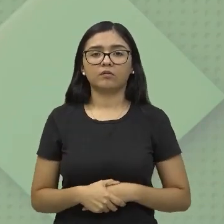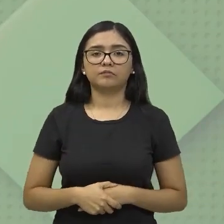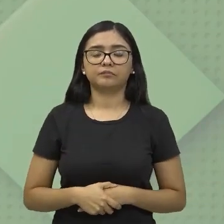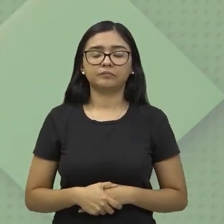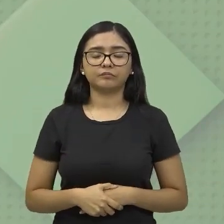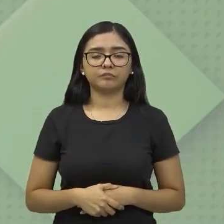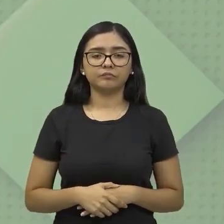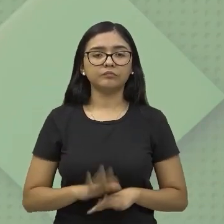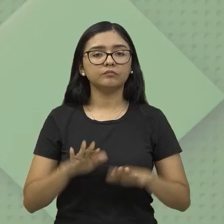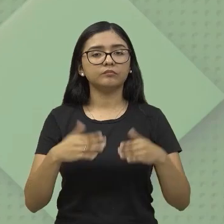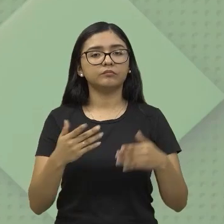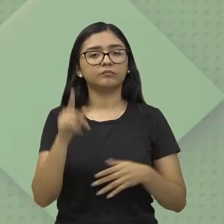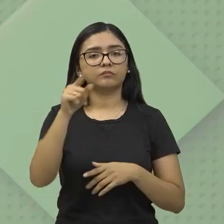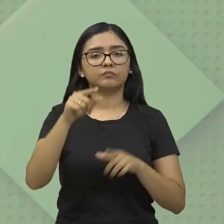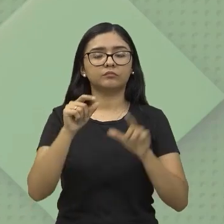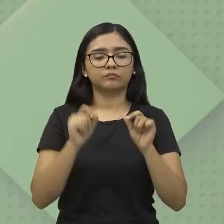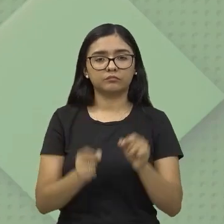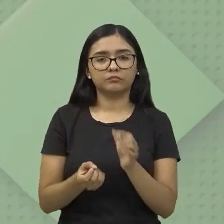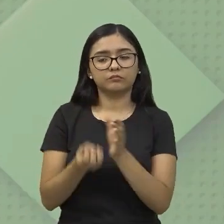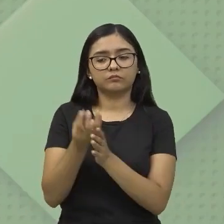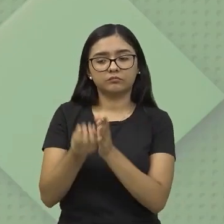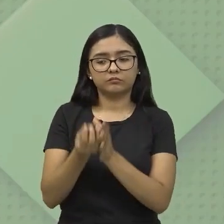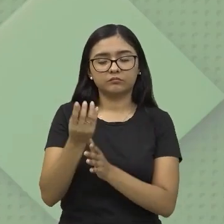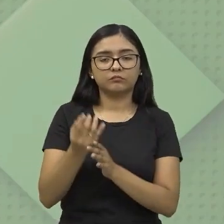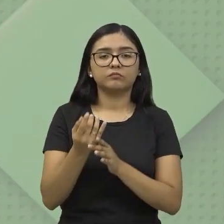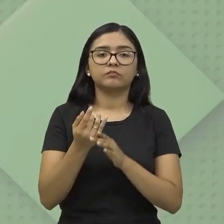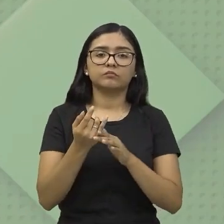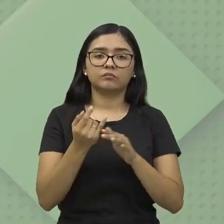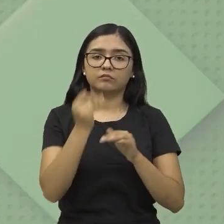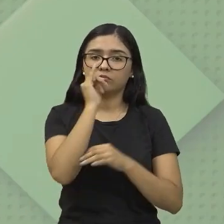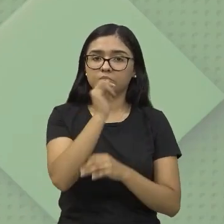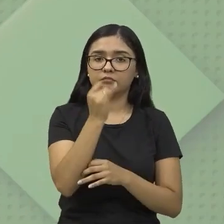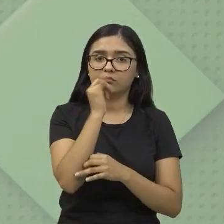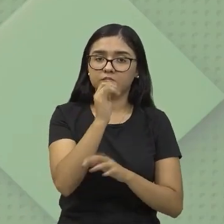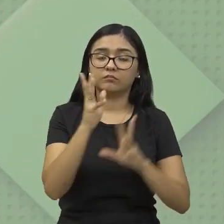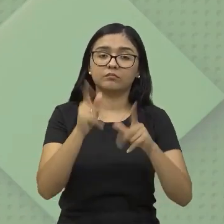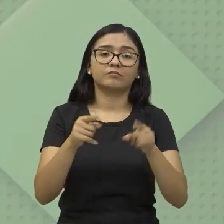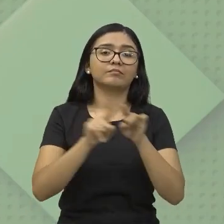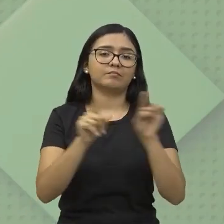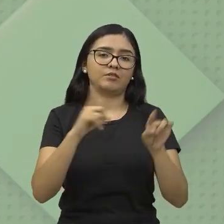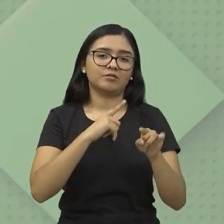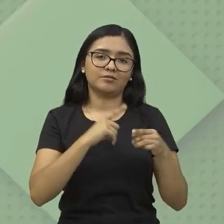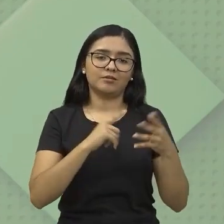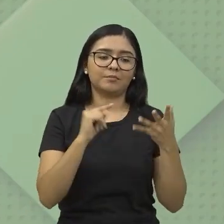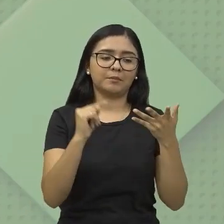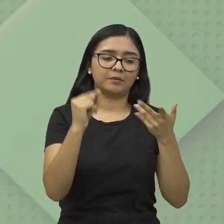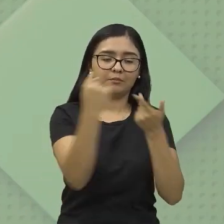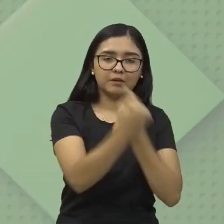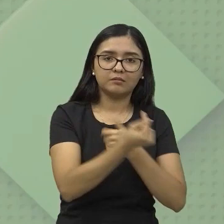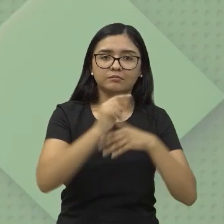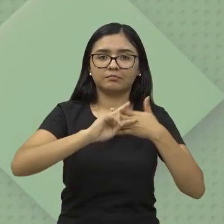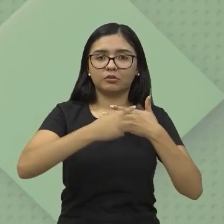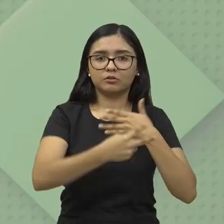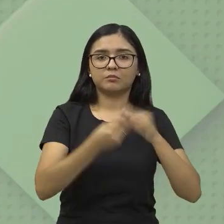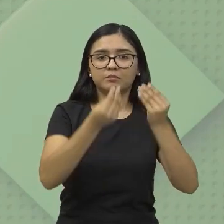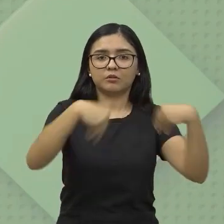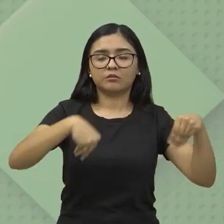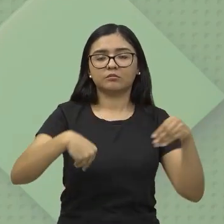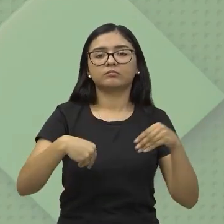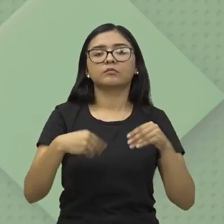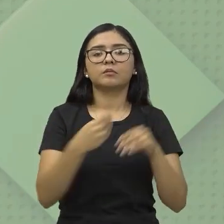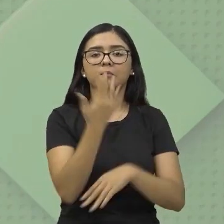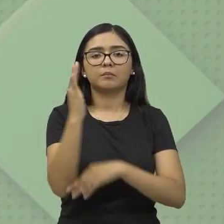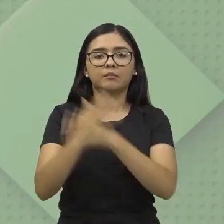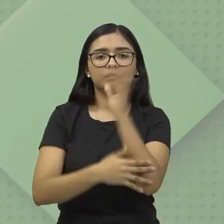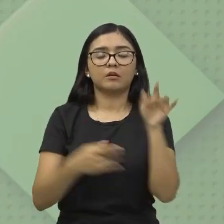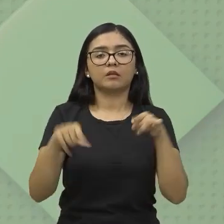Ou seja, é forma de gerar energia limpa, mas ela também gera aí alguns impactos para o meio ambiente e para a